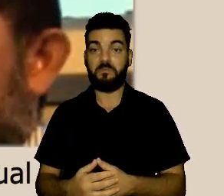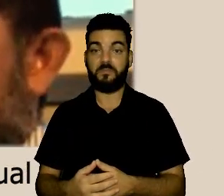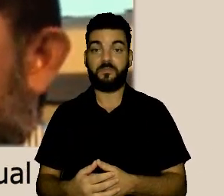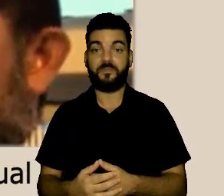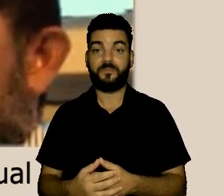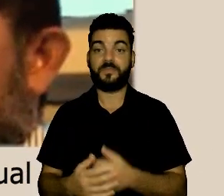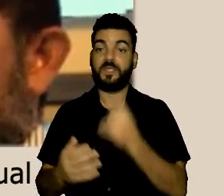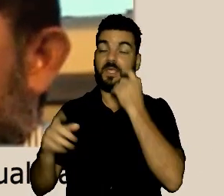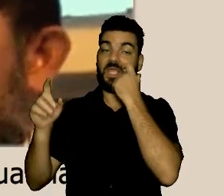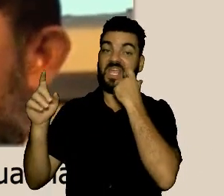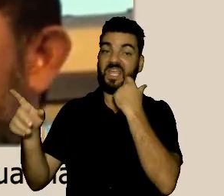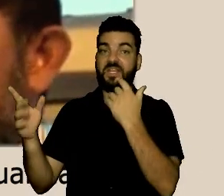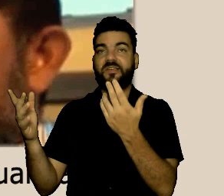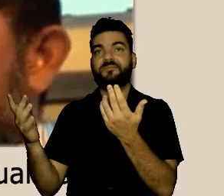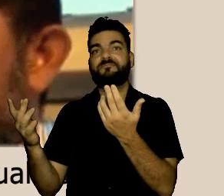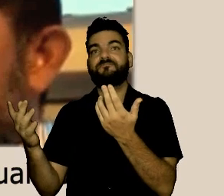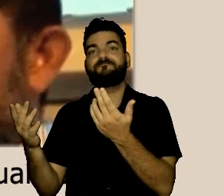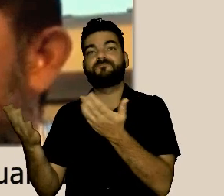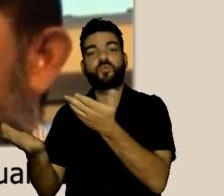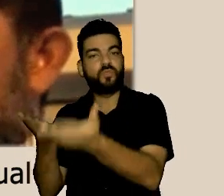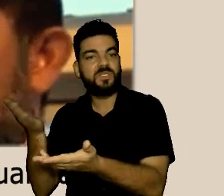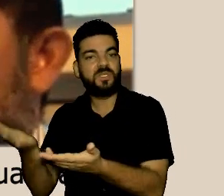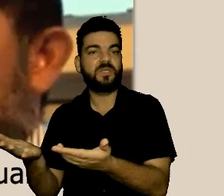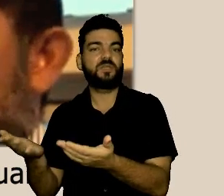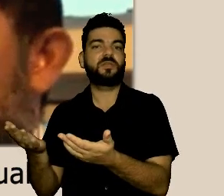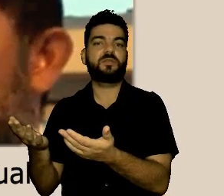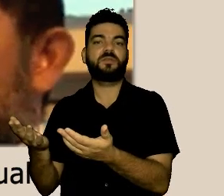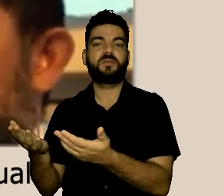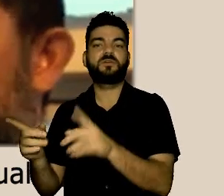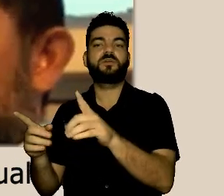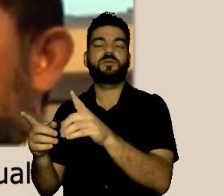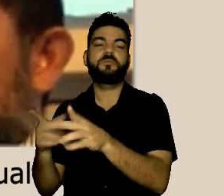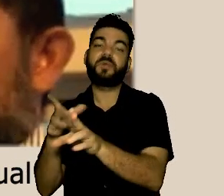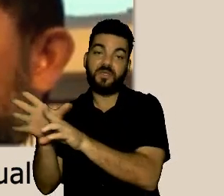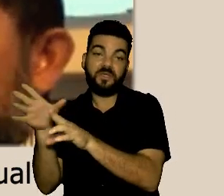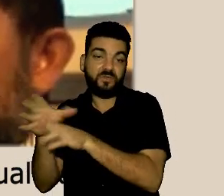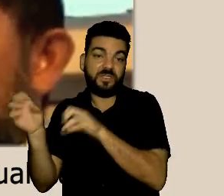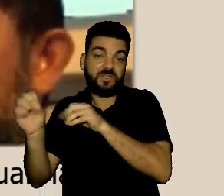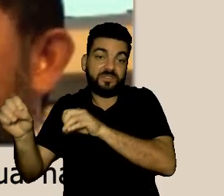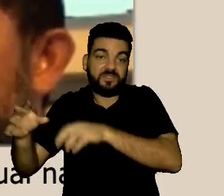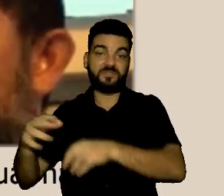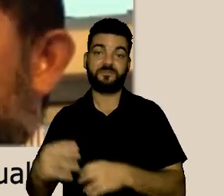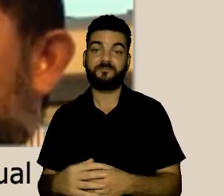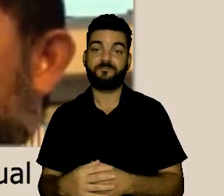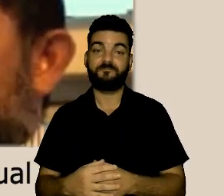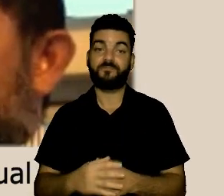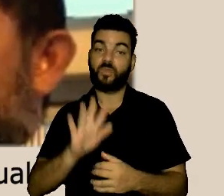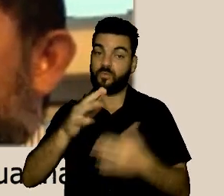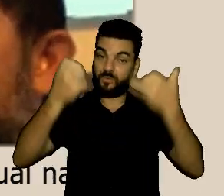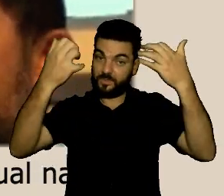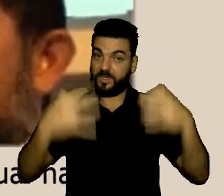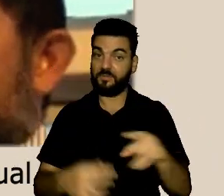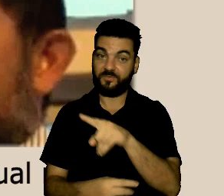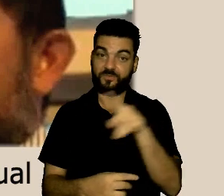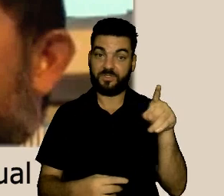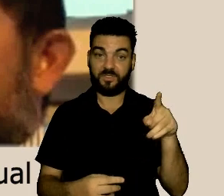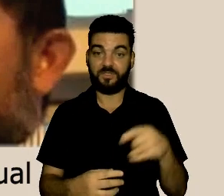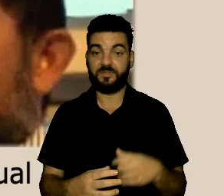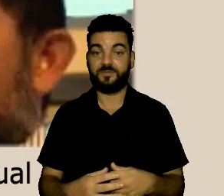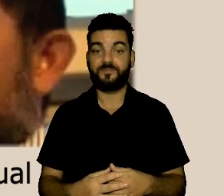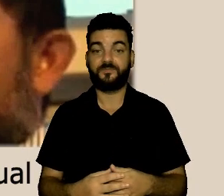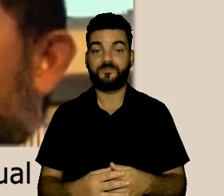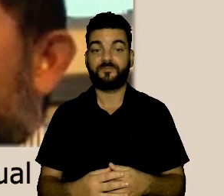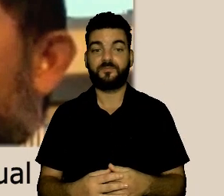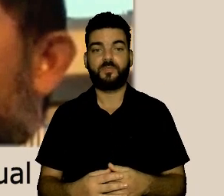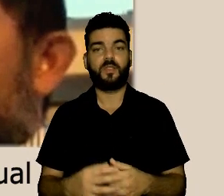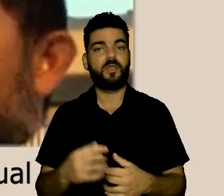assediador porque ele é um servidor público muitas vezes de carreira mas que a gente possa inclusive encaminhá